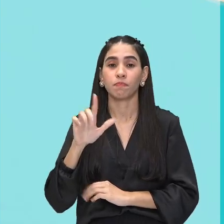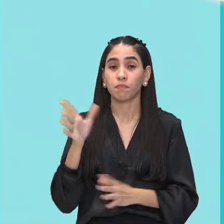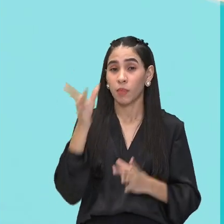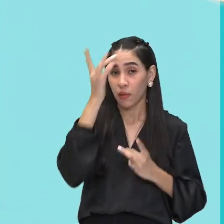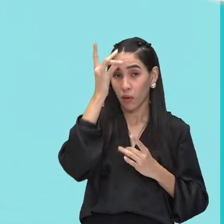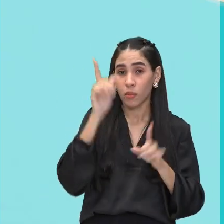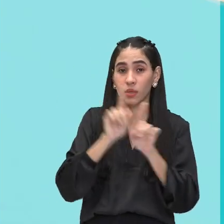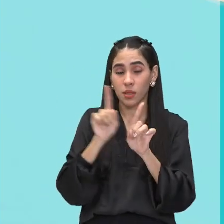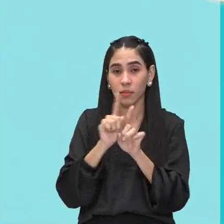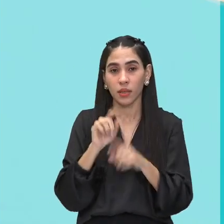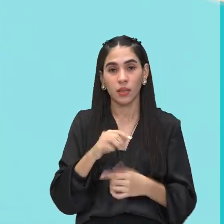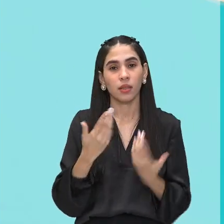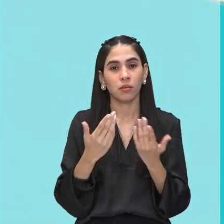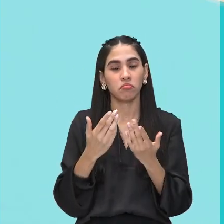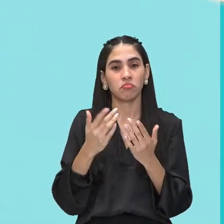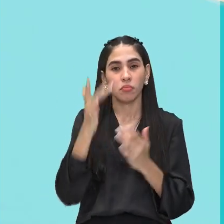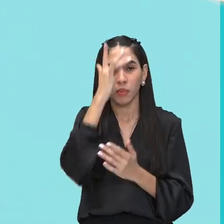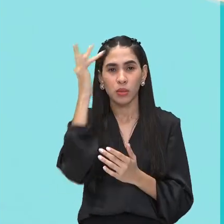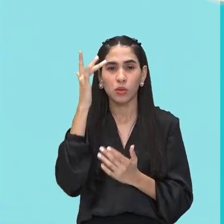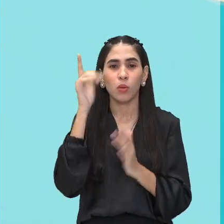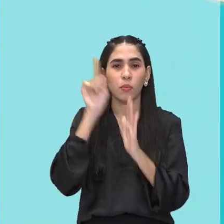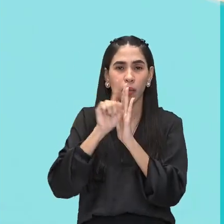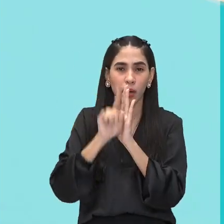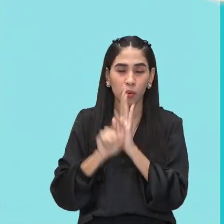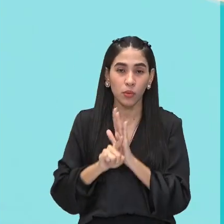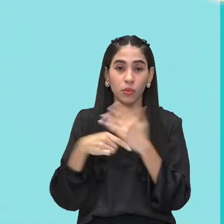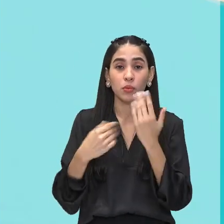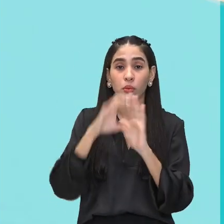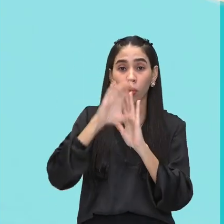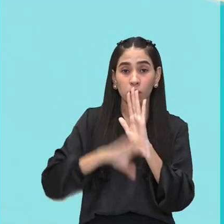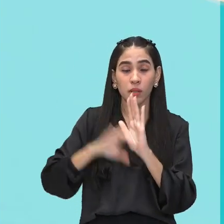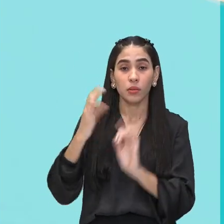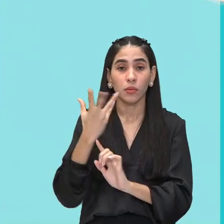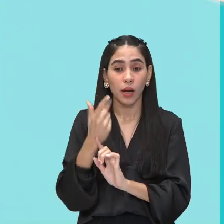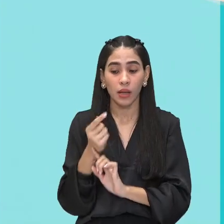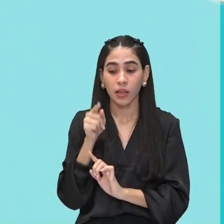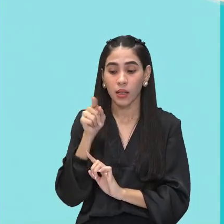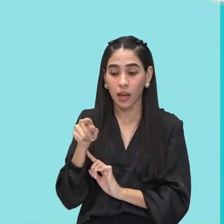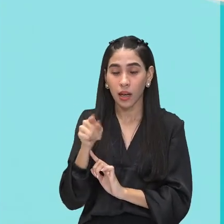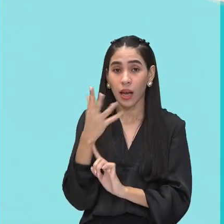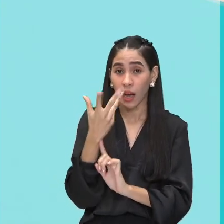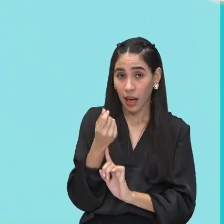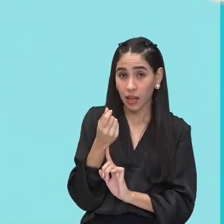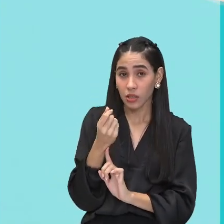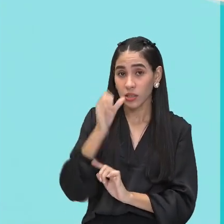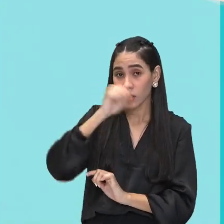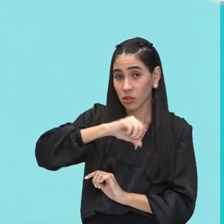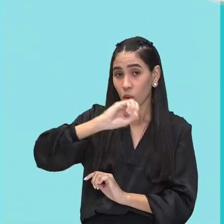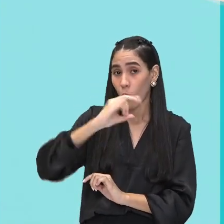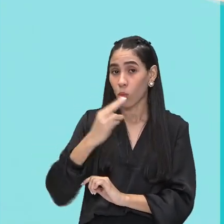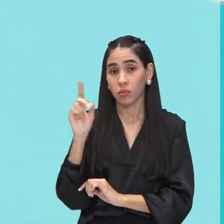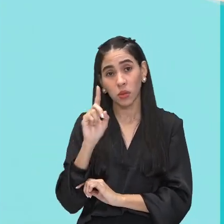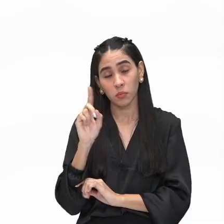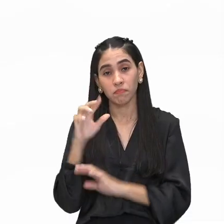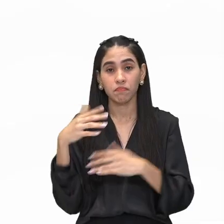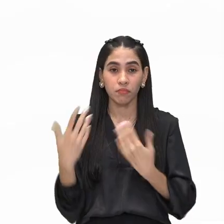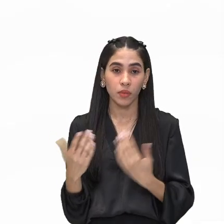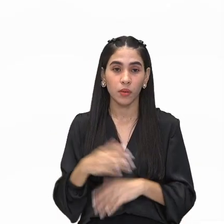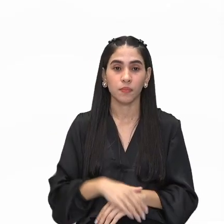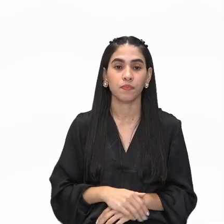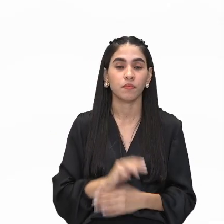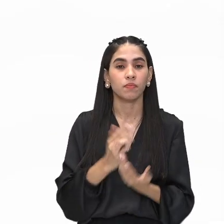Então, as pessoas se perguntam sobre o conceito de arte. Isso é arte ou não é arte? Então, para várias